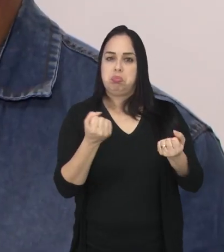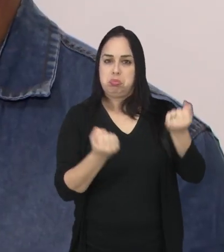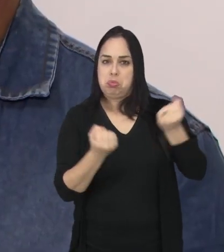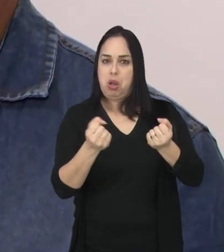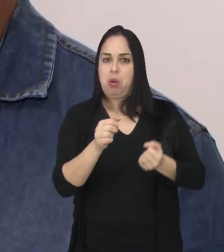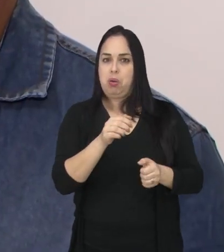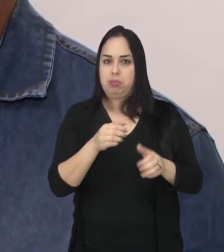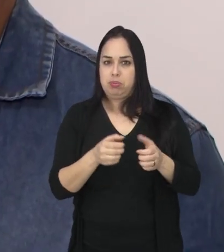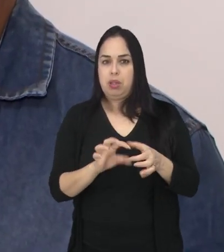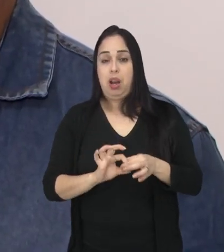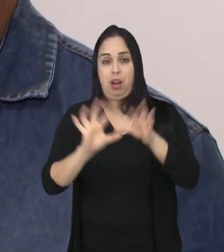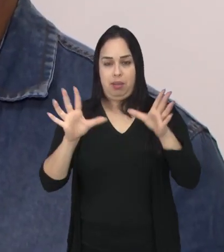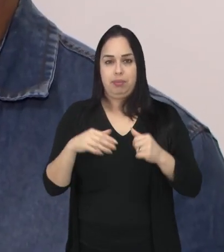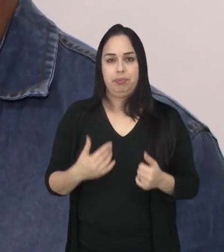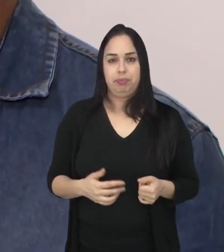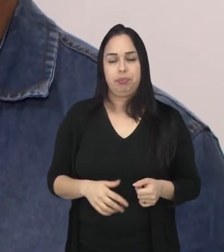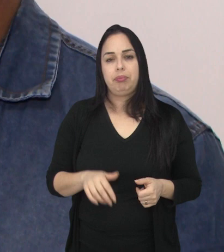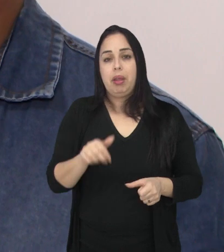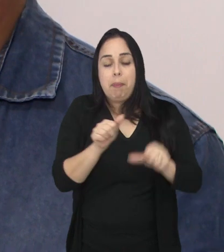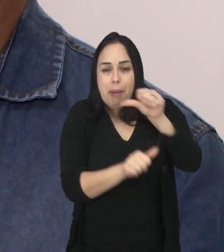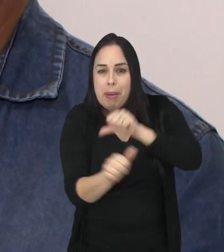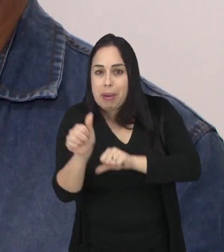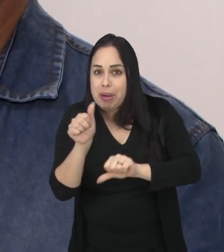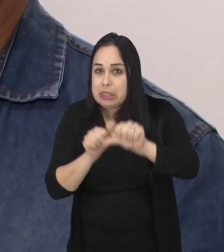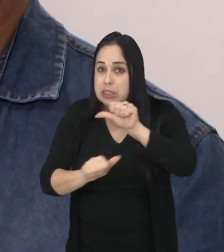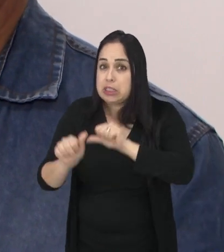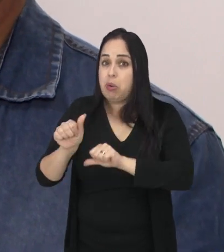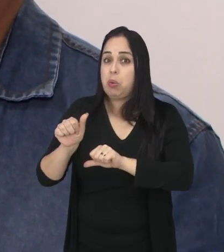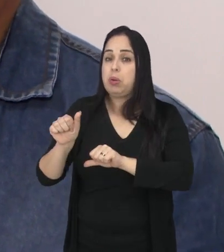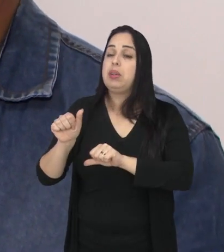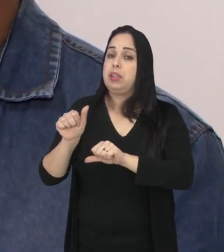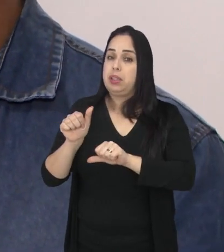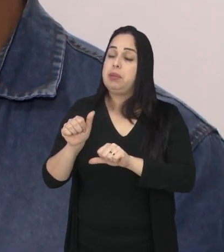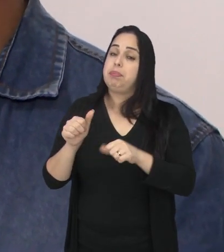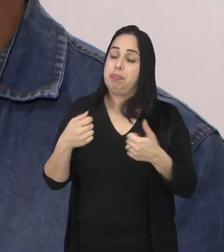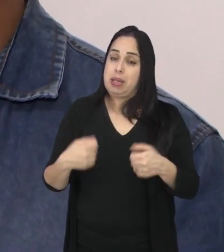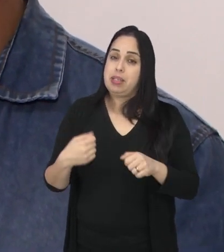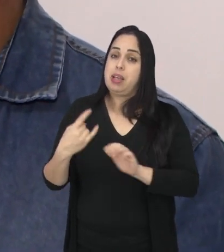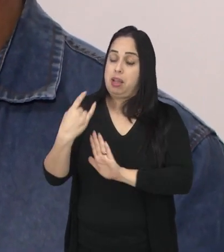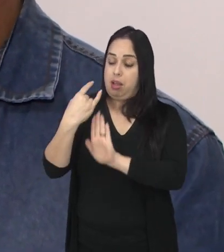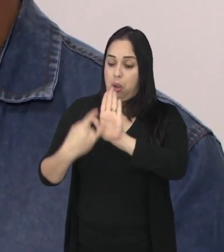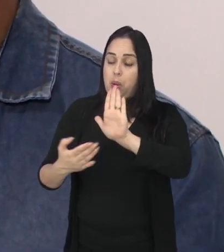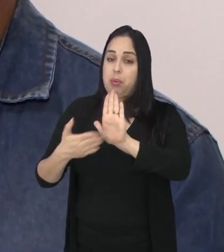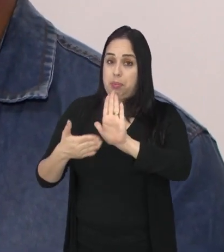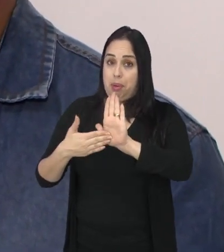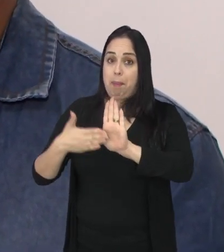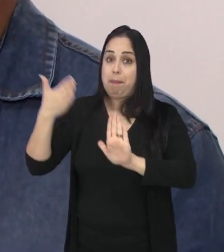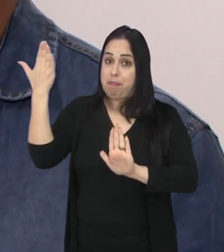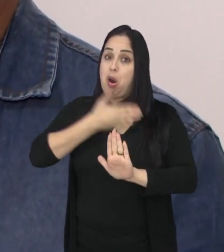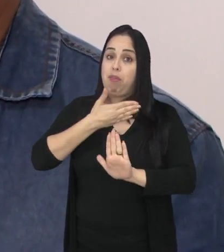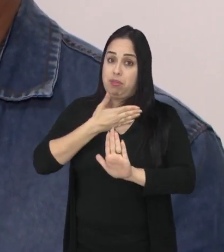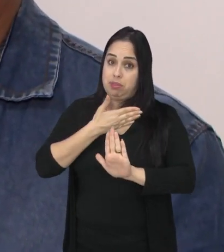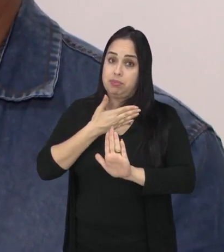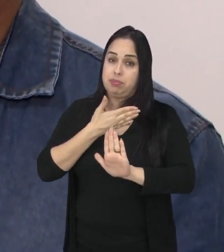modificação bruta que você faz no carro, uma modificação grande que você faz no carro, você tem que fazer uma homologação desse,